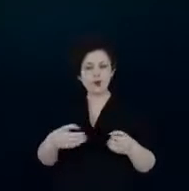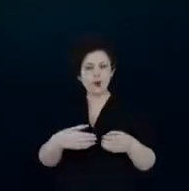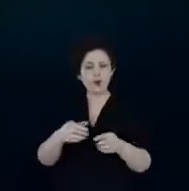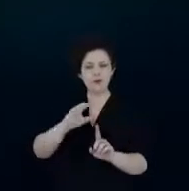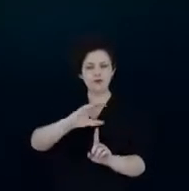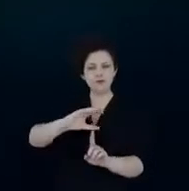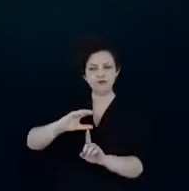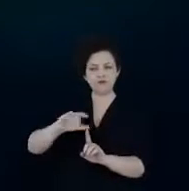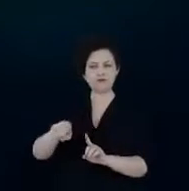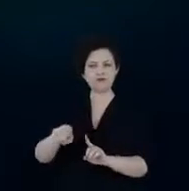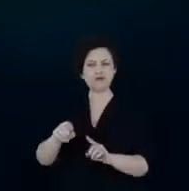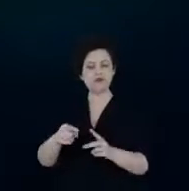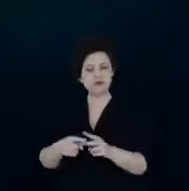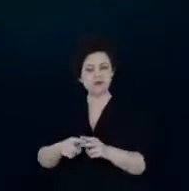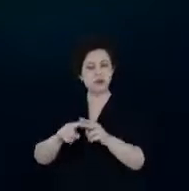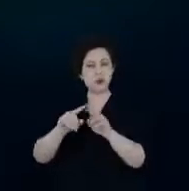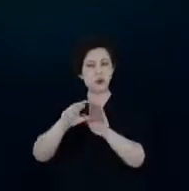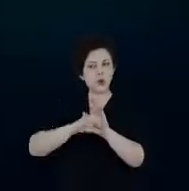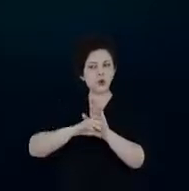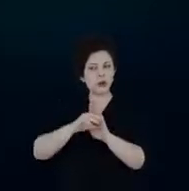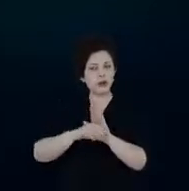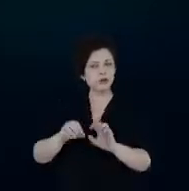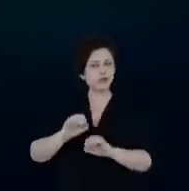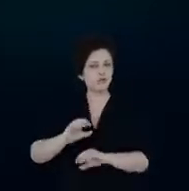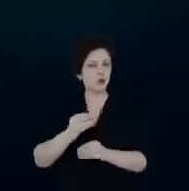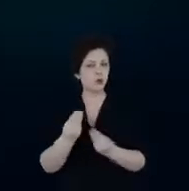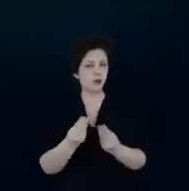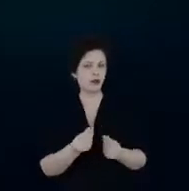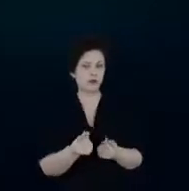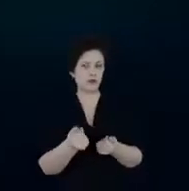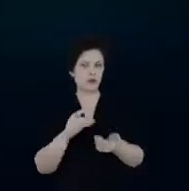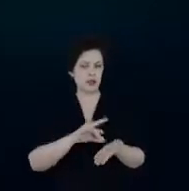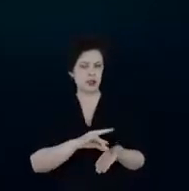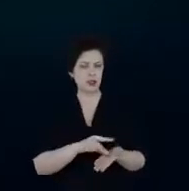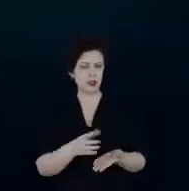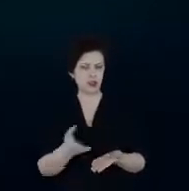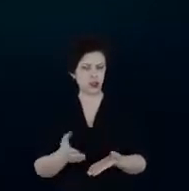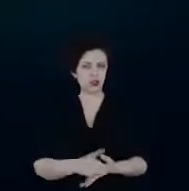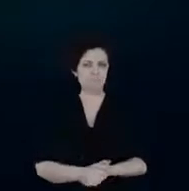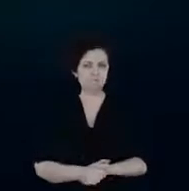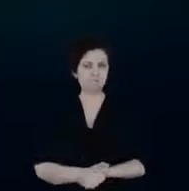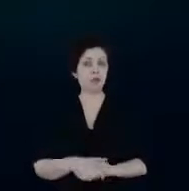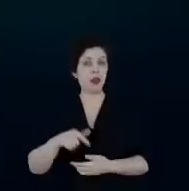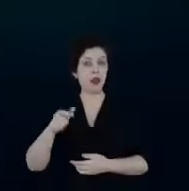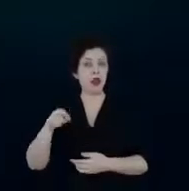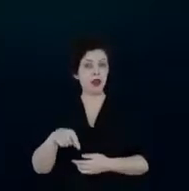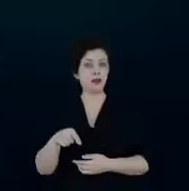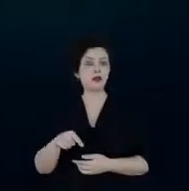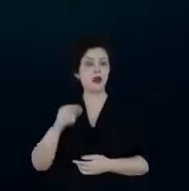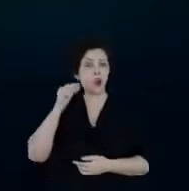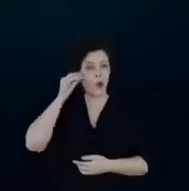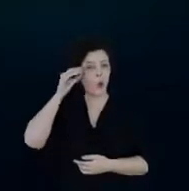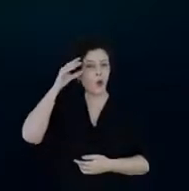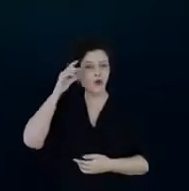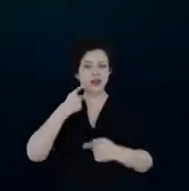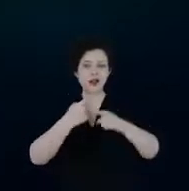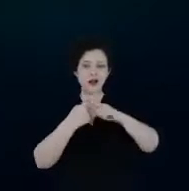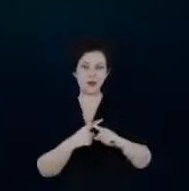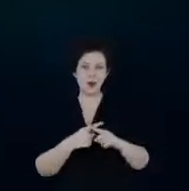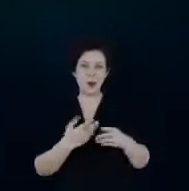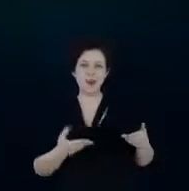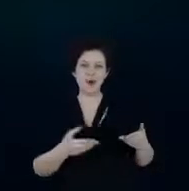revitalizar o conceito educacional de eficiência energética. Essa é uma Olimpíada do Conhecimento, da mesma forma que temos hoje